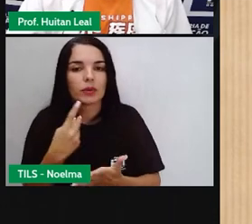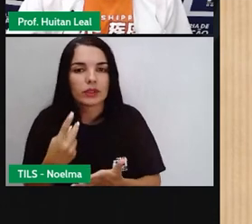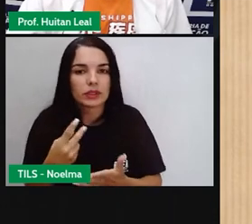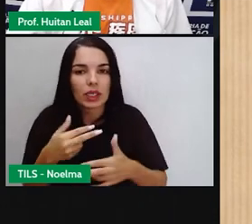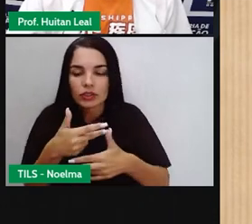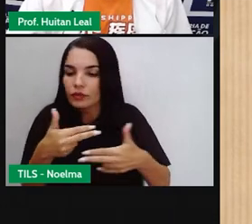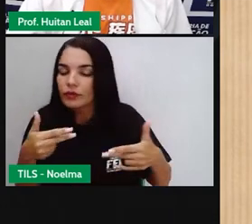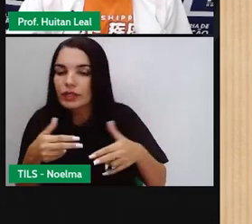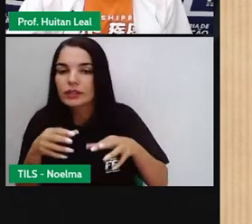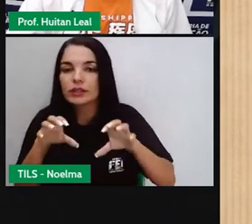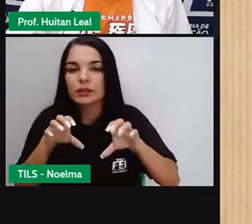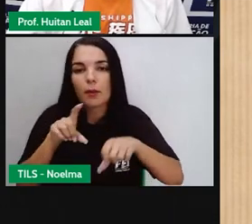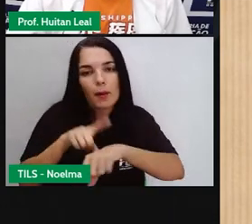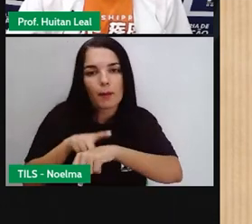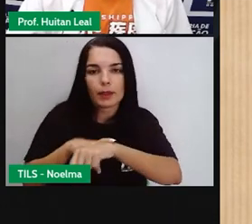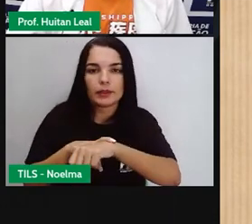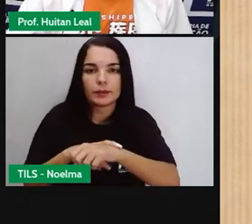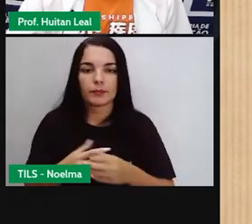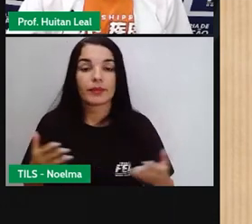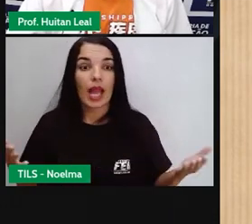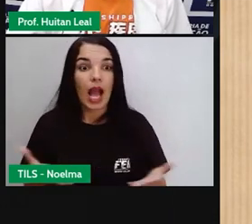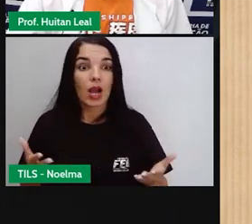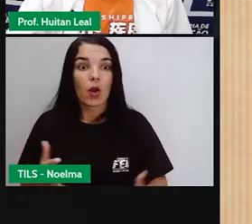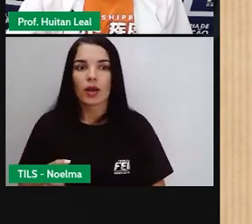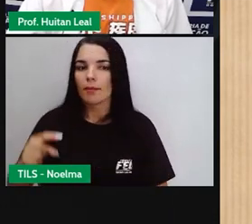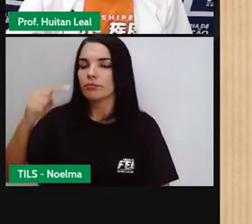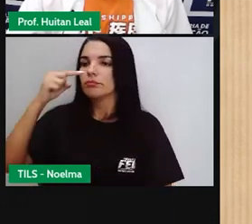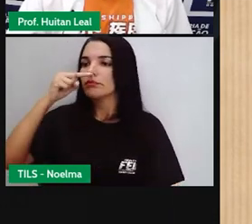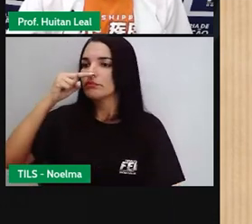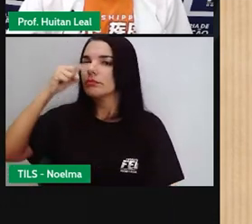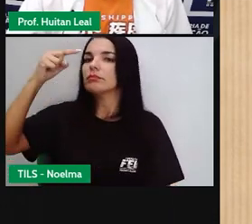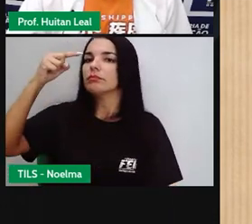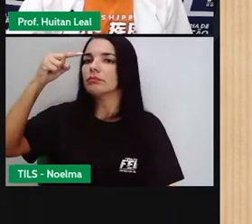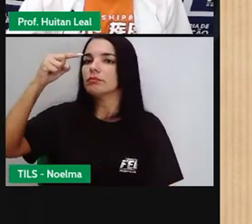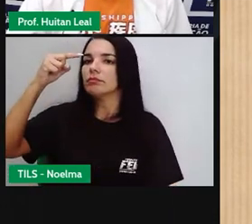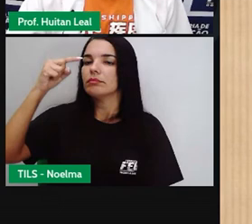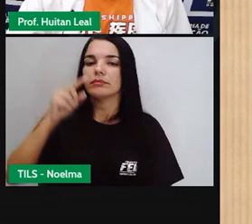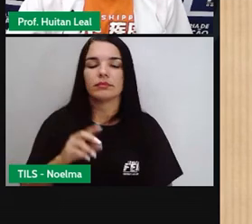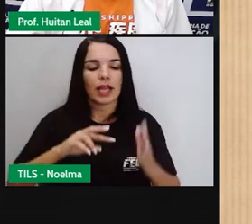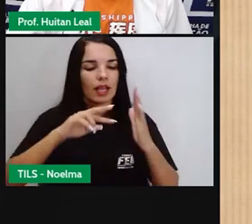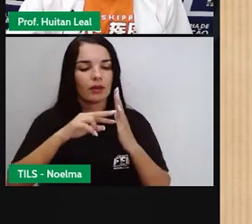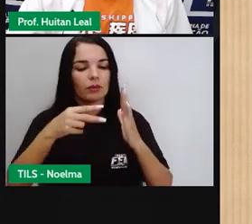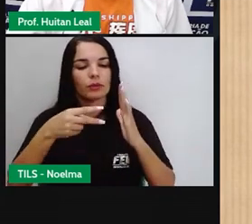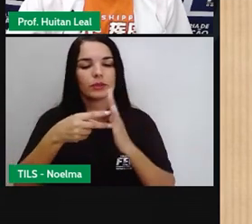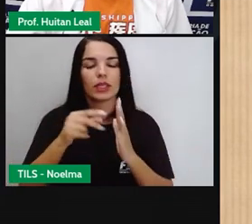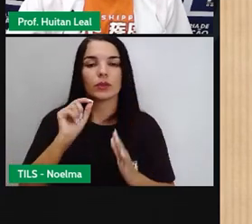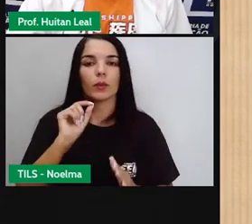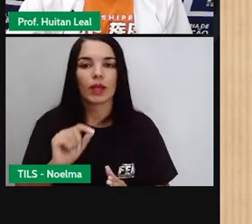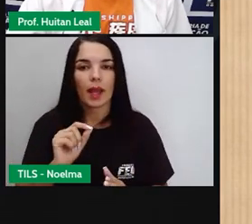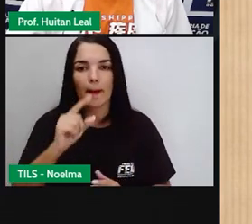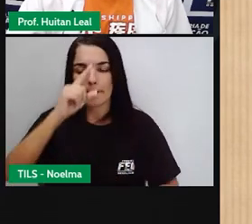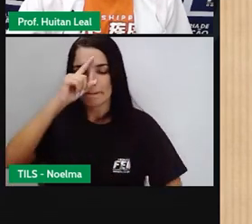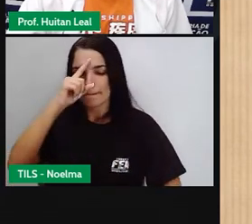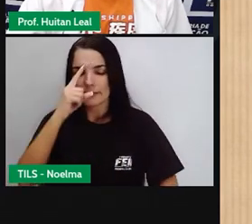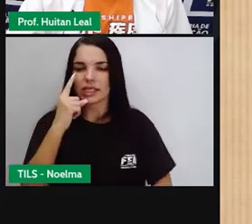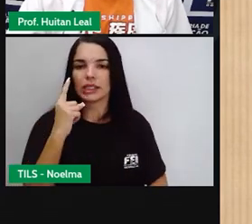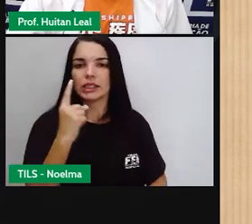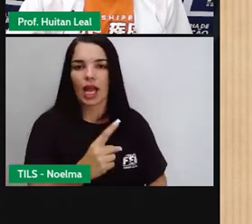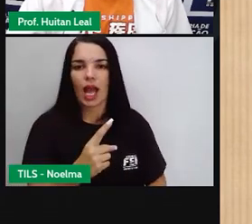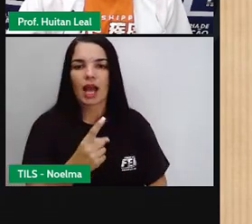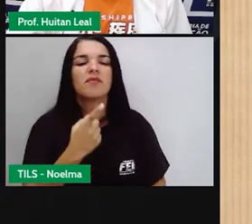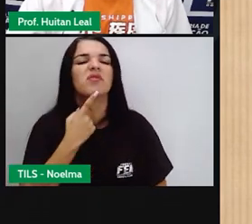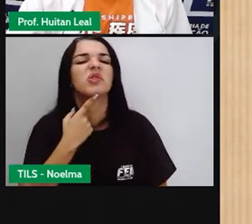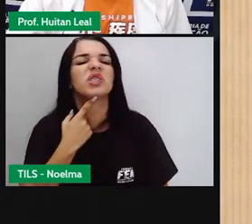circunstâncias. A frase imperativa. Empregada para expressar uma ordem, um